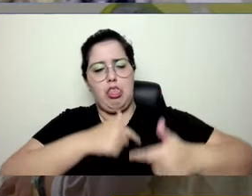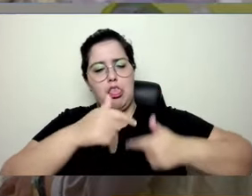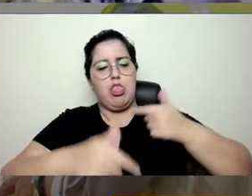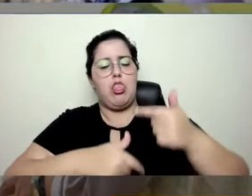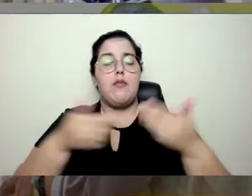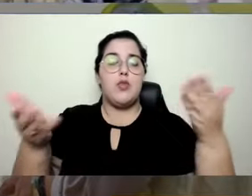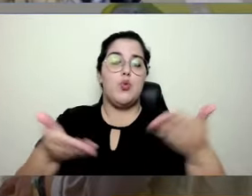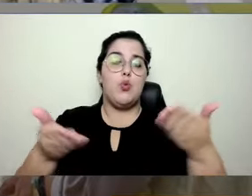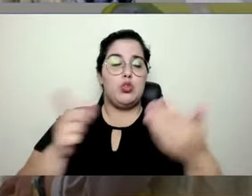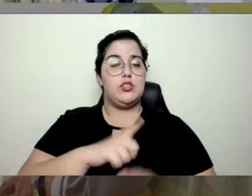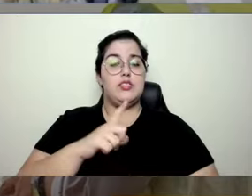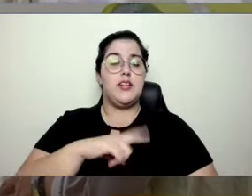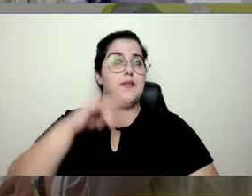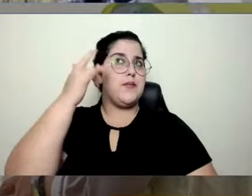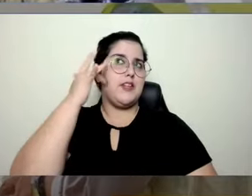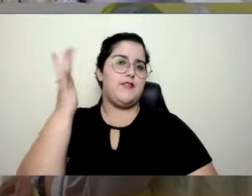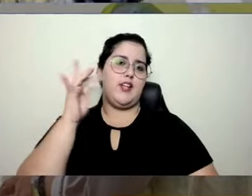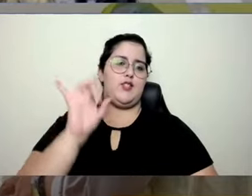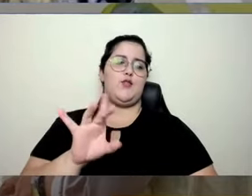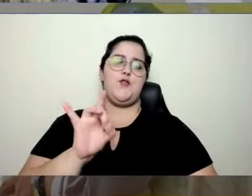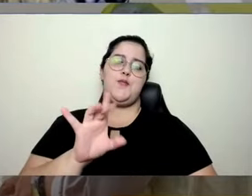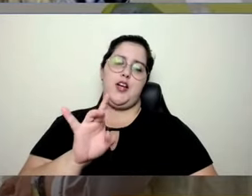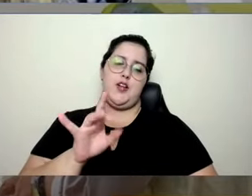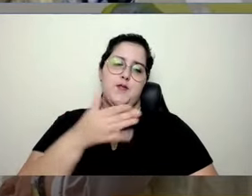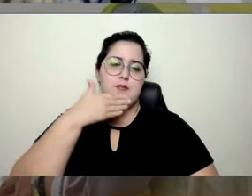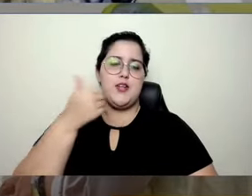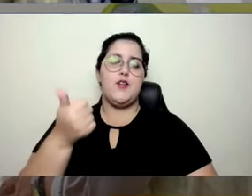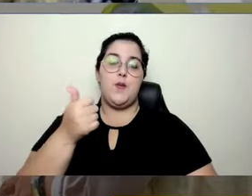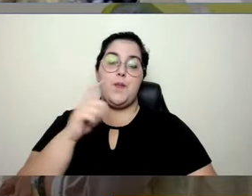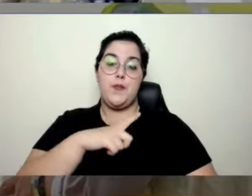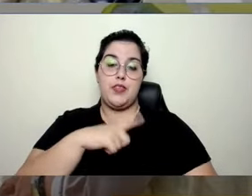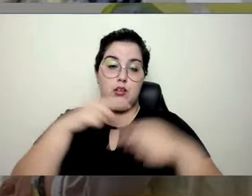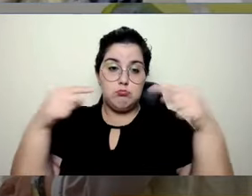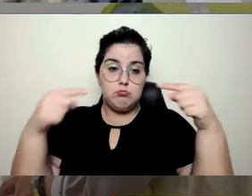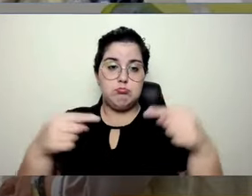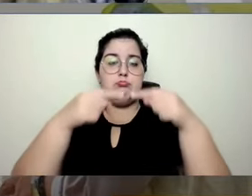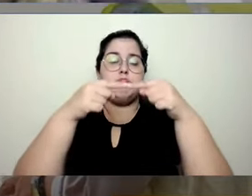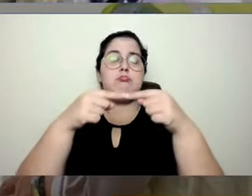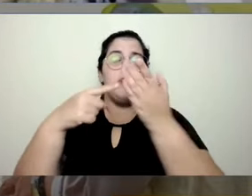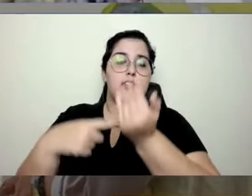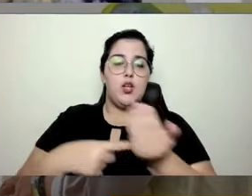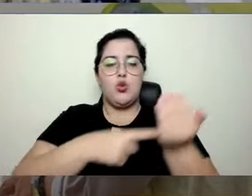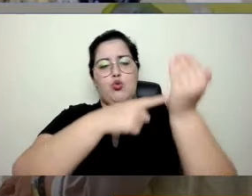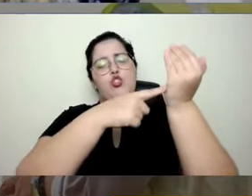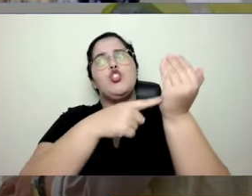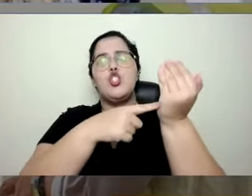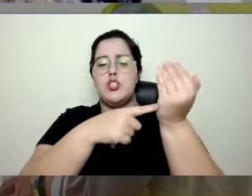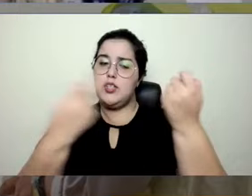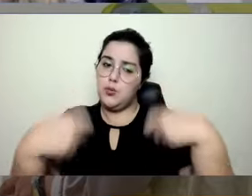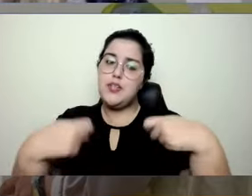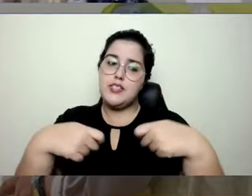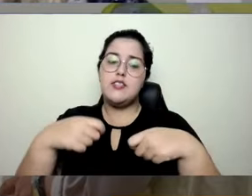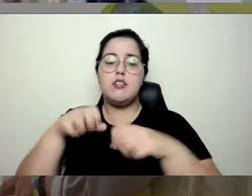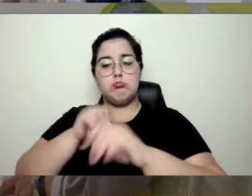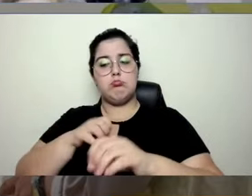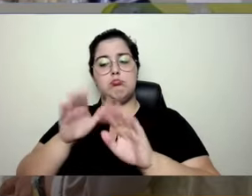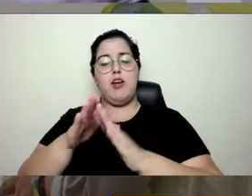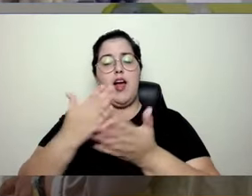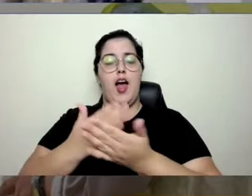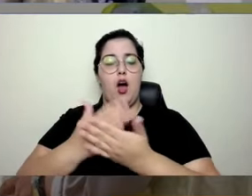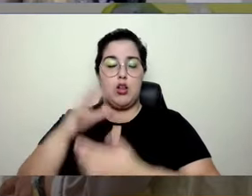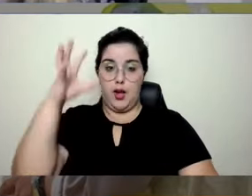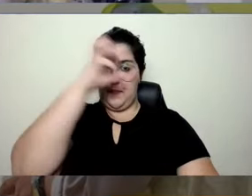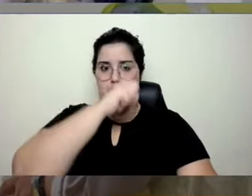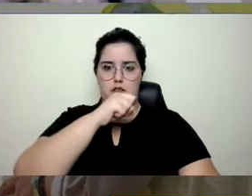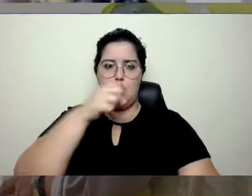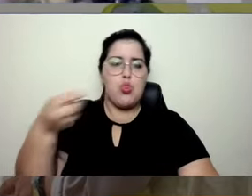tendo automatizações, a gente contando com a tecnologia, tudo fica melhor. E precisa ir para a sala de aula. Nossos alunos, eles precisam